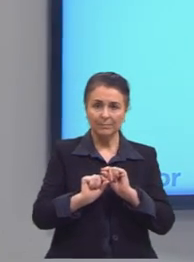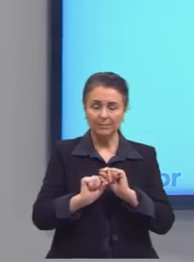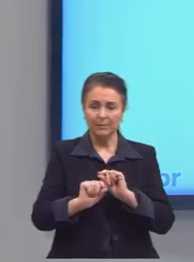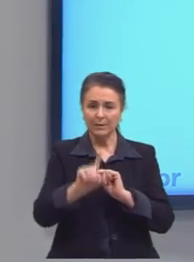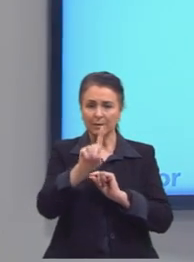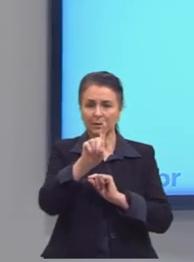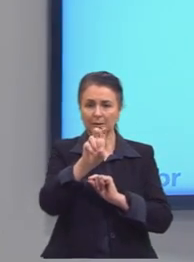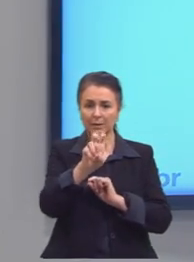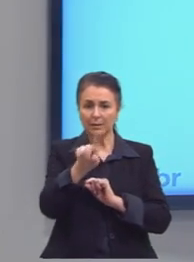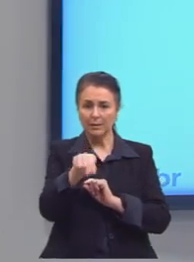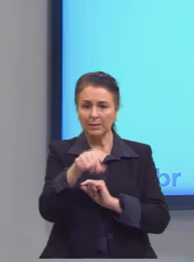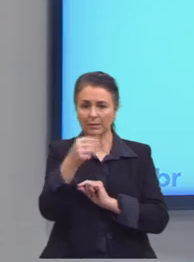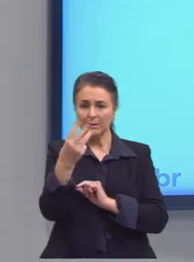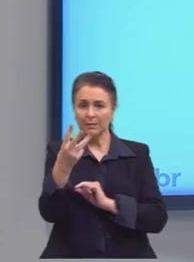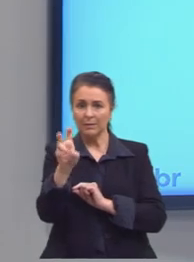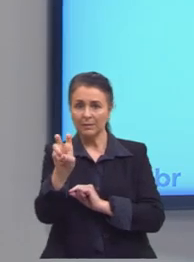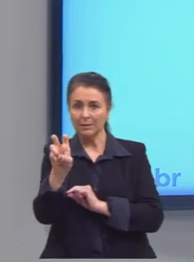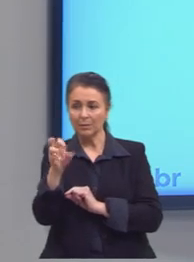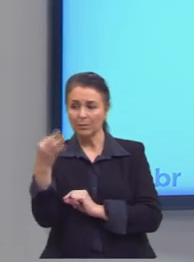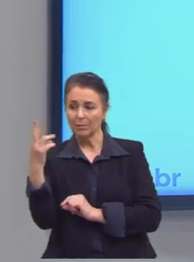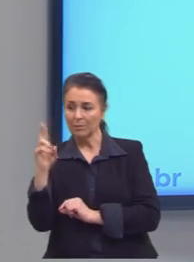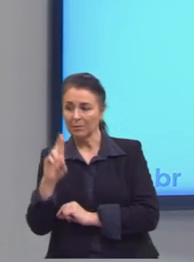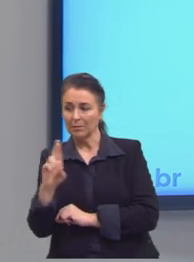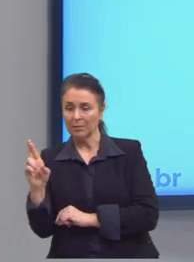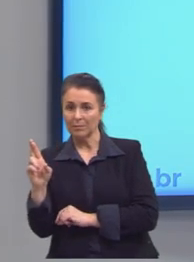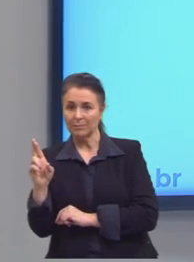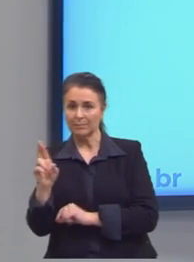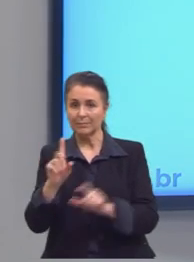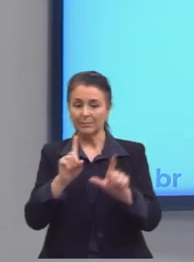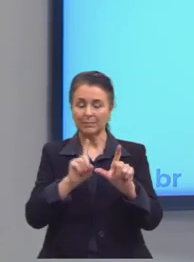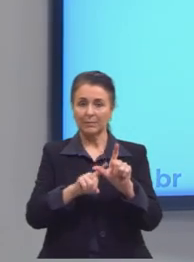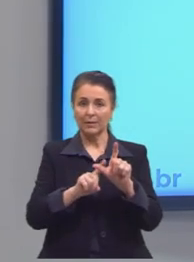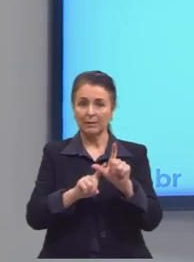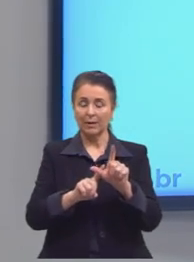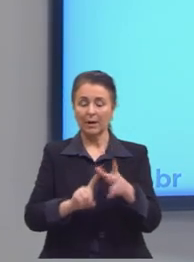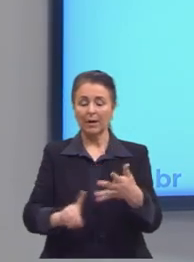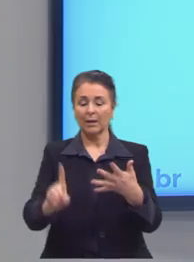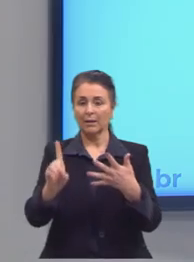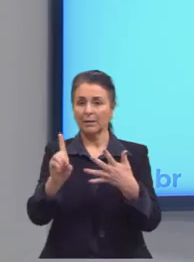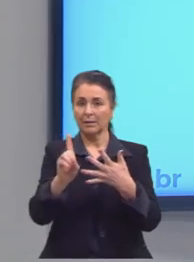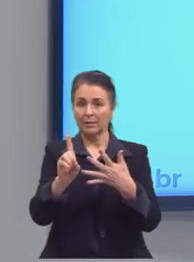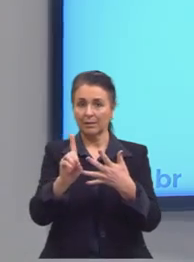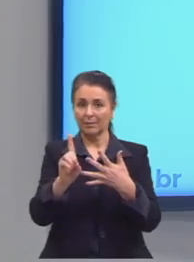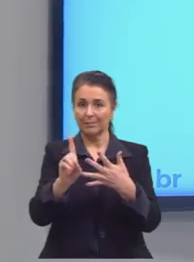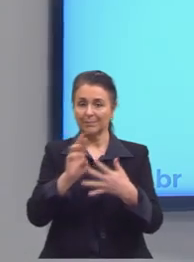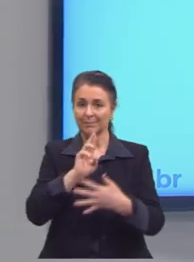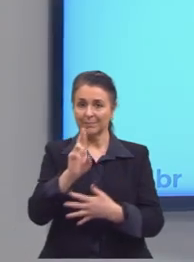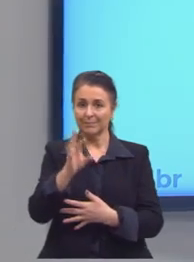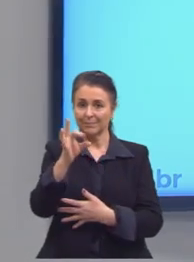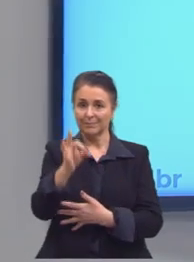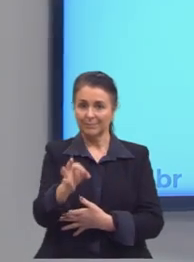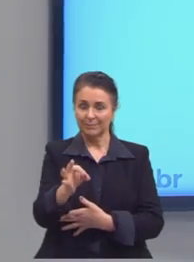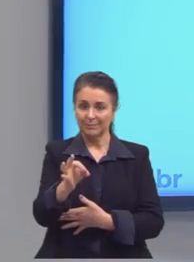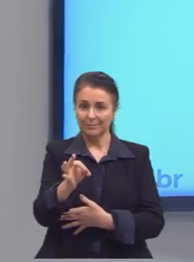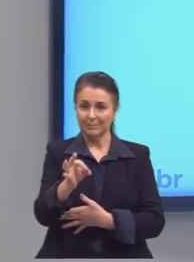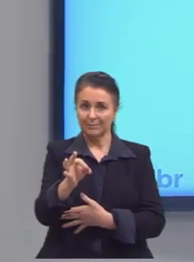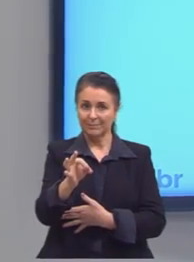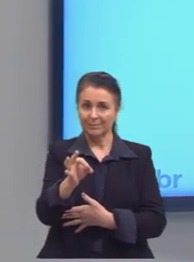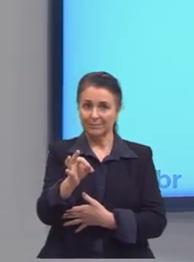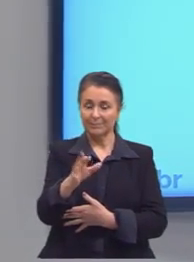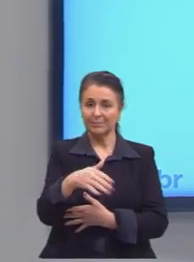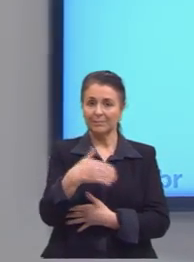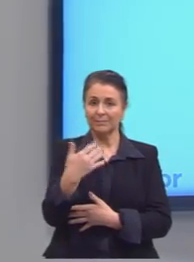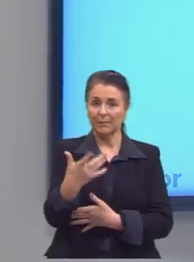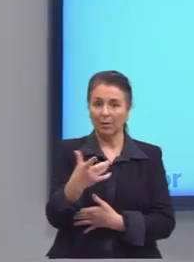$ 15,35, letra D, seria a nossa alternativa correta. Então, aqui, gente,